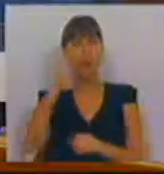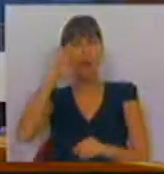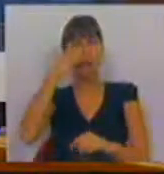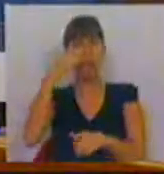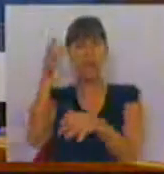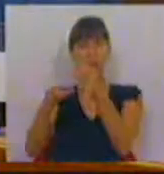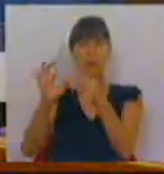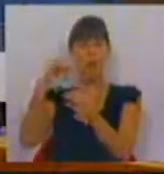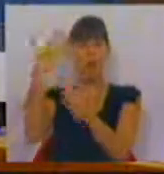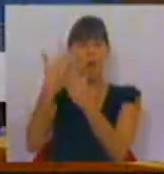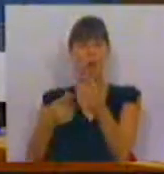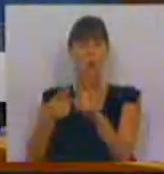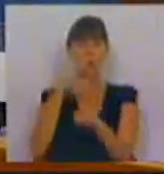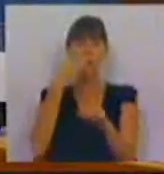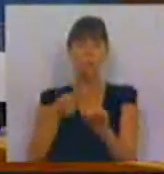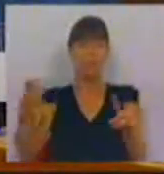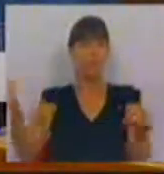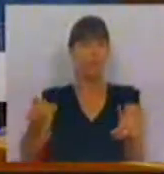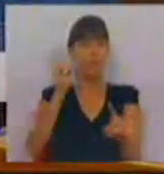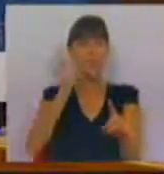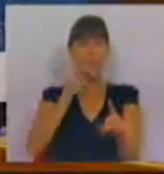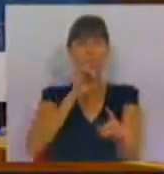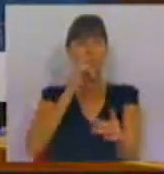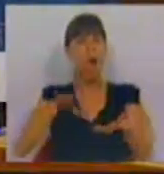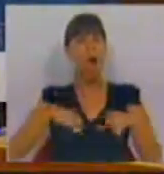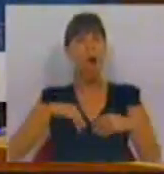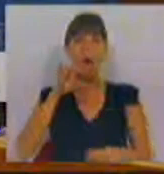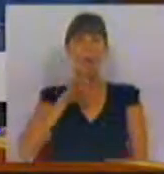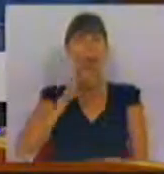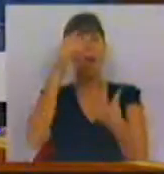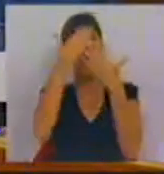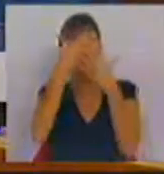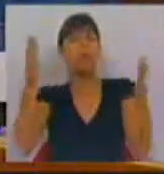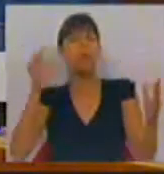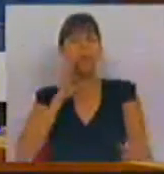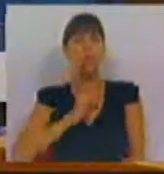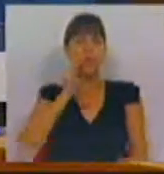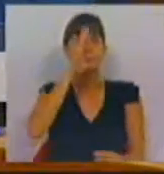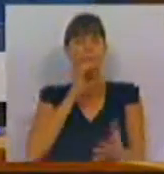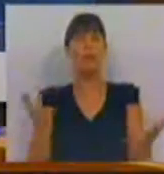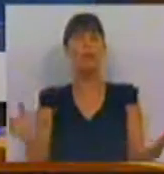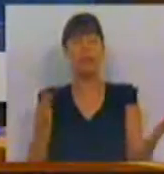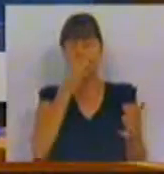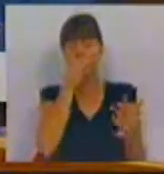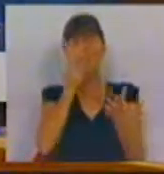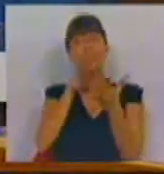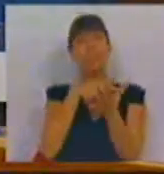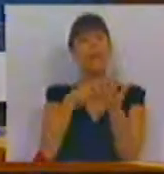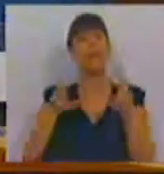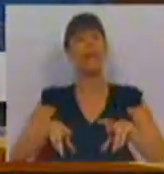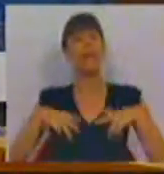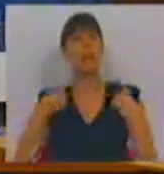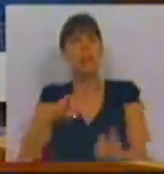ao Tribunal Constitucional indignos e indecorosos, inaceitáveis em democracia, Sra. Ministra. No plano do